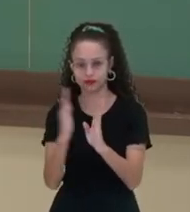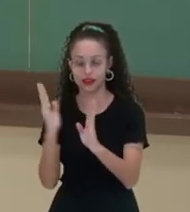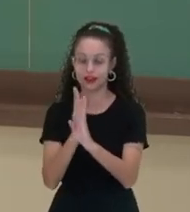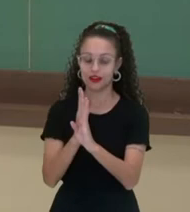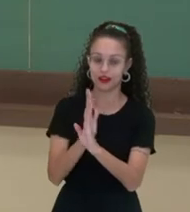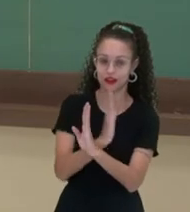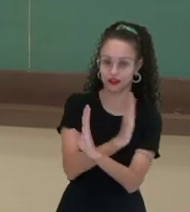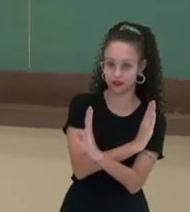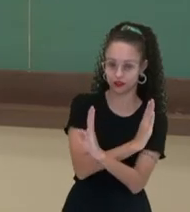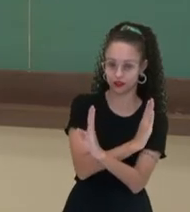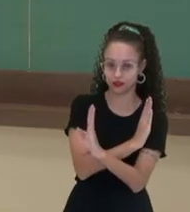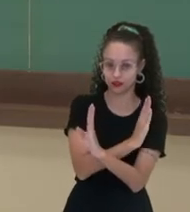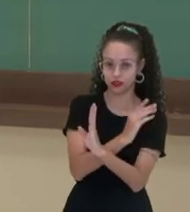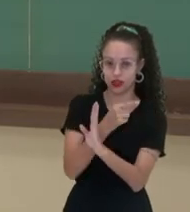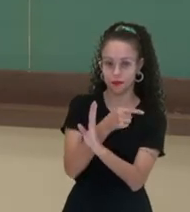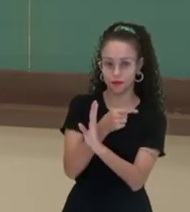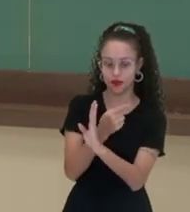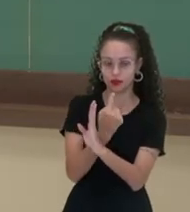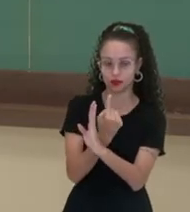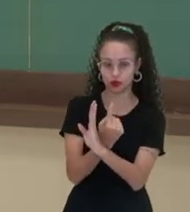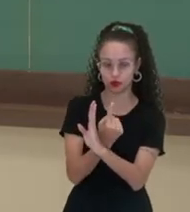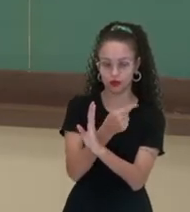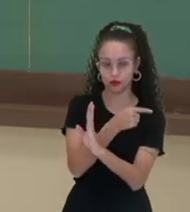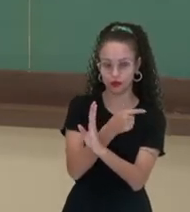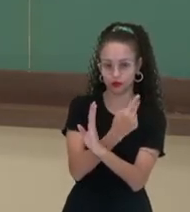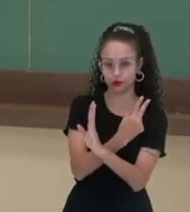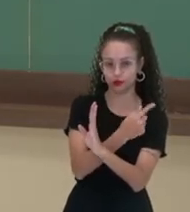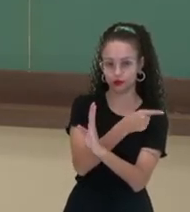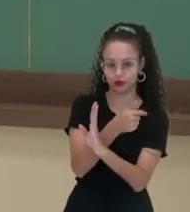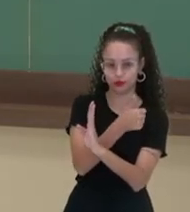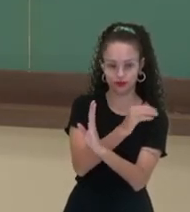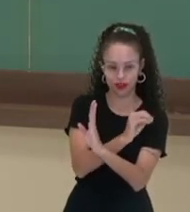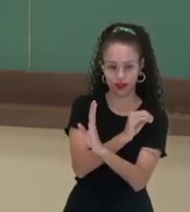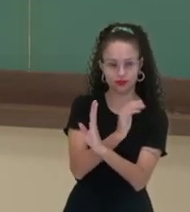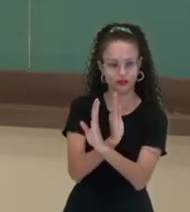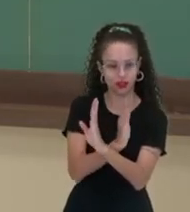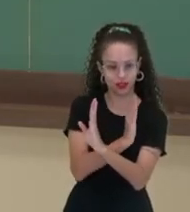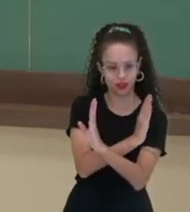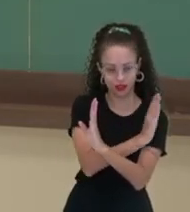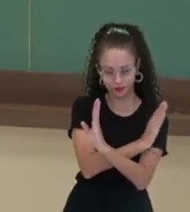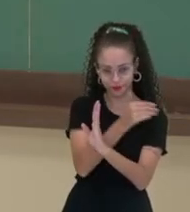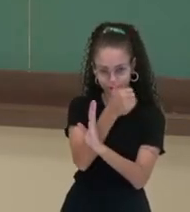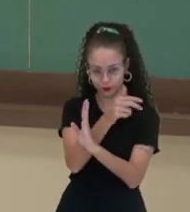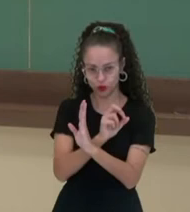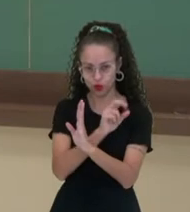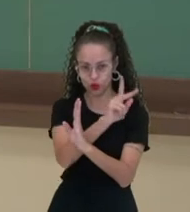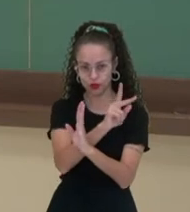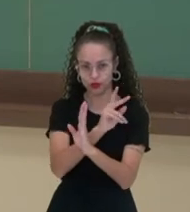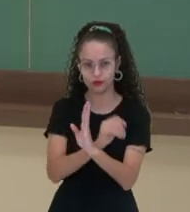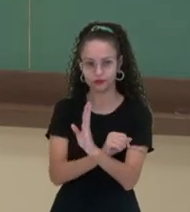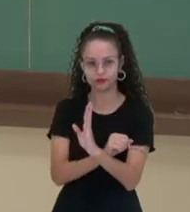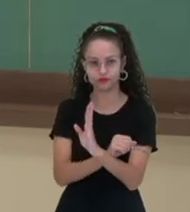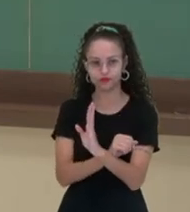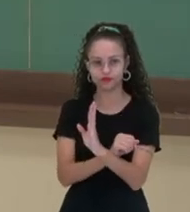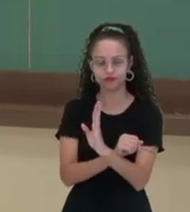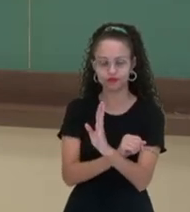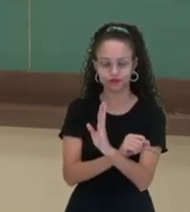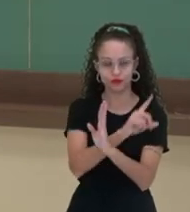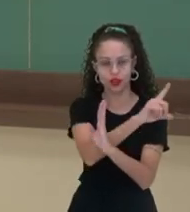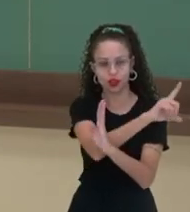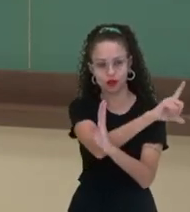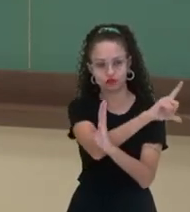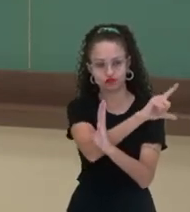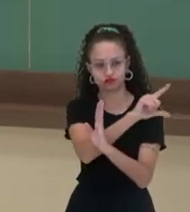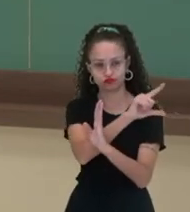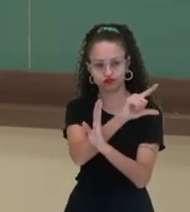antes de Cristo, um, menos um, menos dois, menos dez, menos cem, menos mil, ok? Vai regredindo o número até chegar,